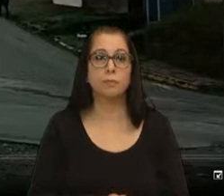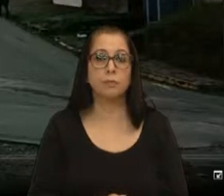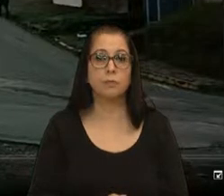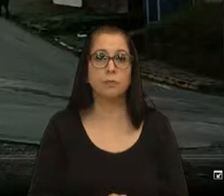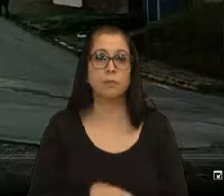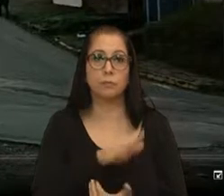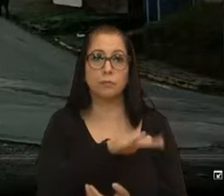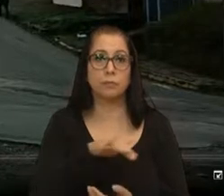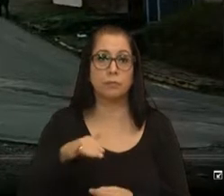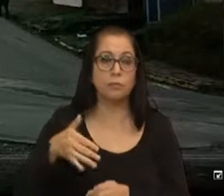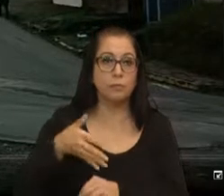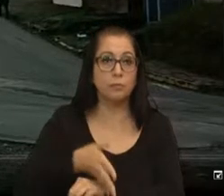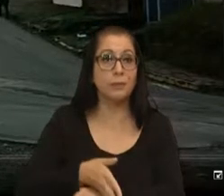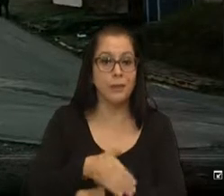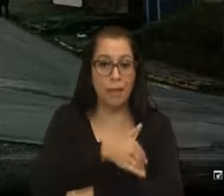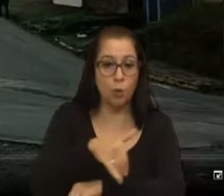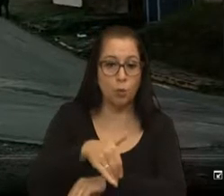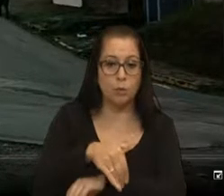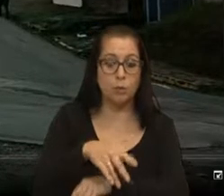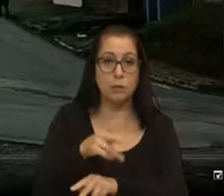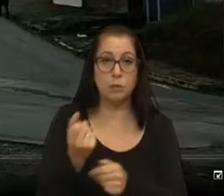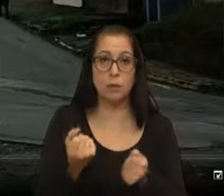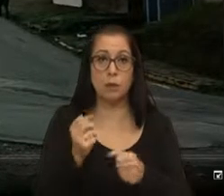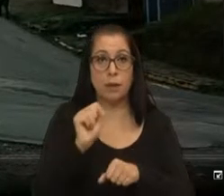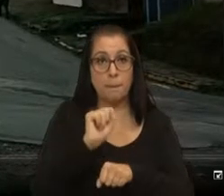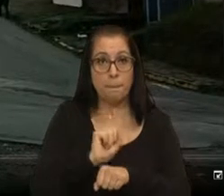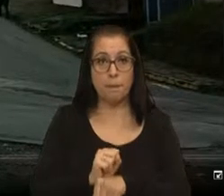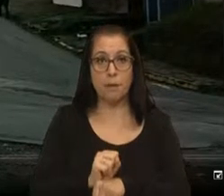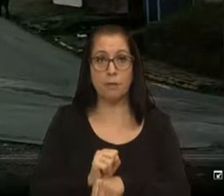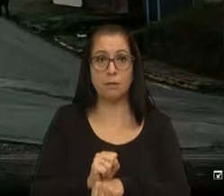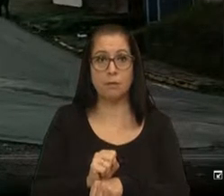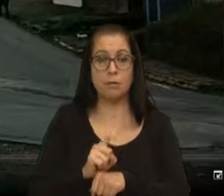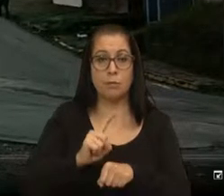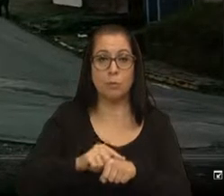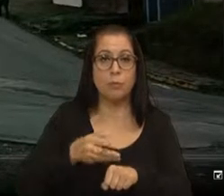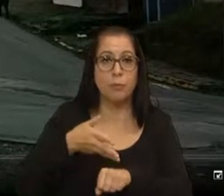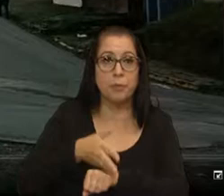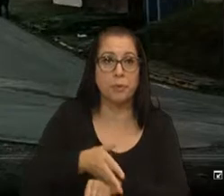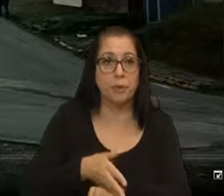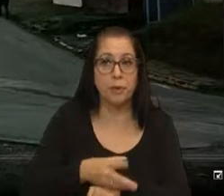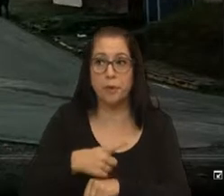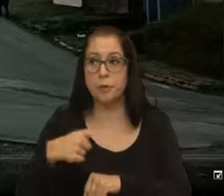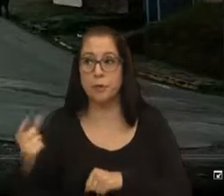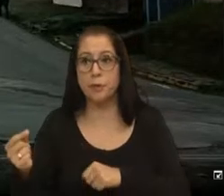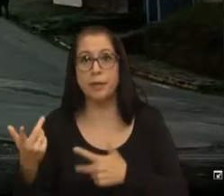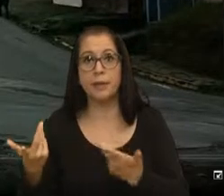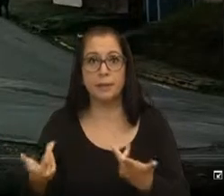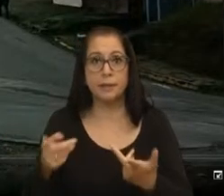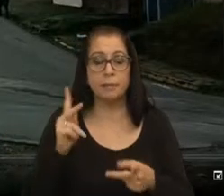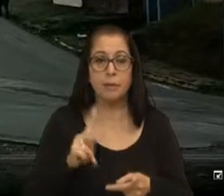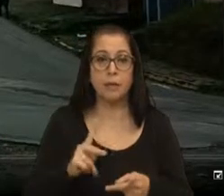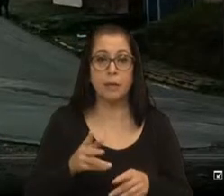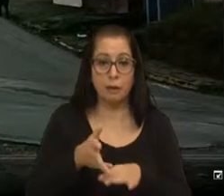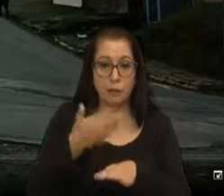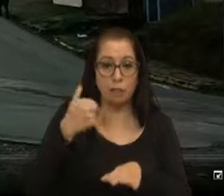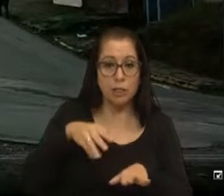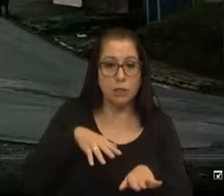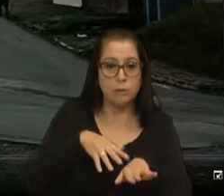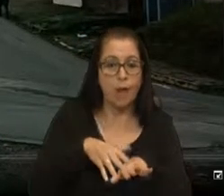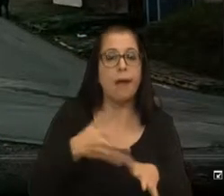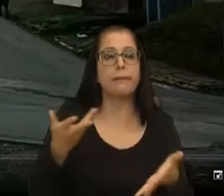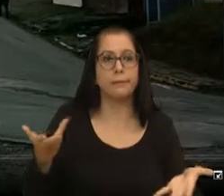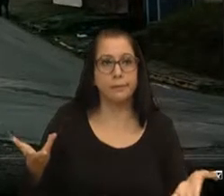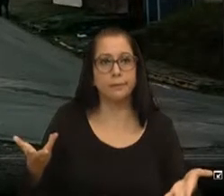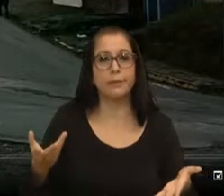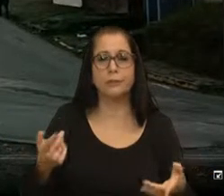as crianças atravessadas, os caras têm que parar, no momento que vão entrar, vão sair, muitas vezes aquele que vem atrás já encosta, já